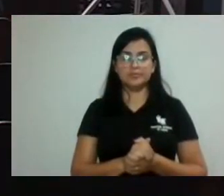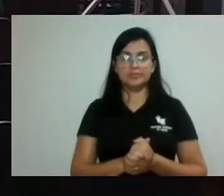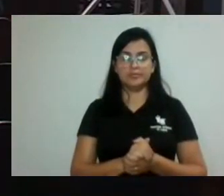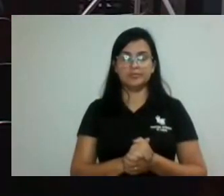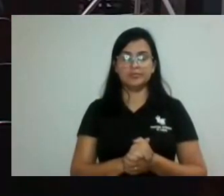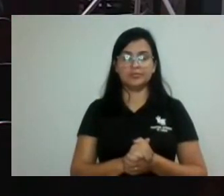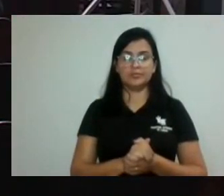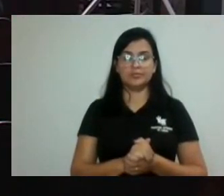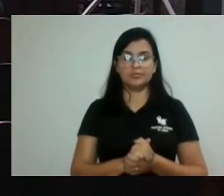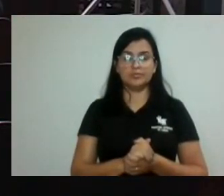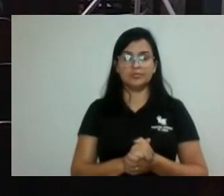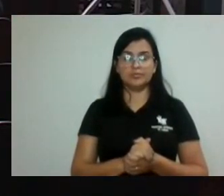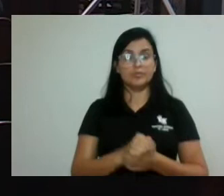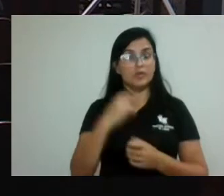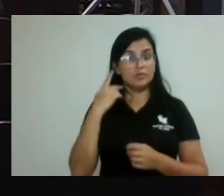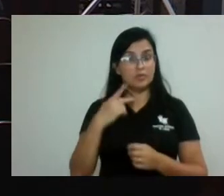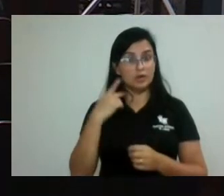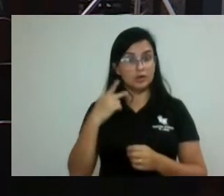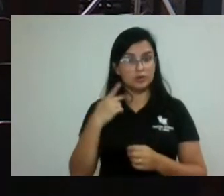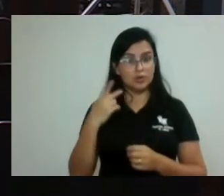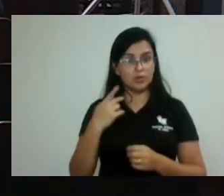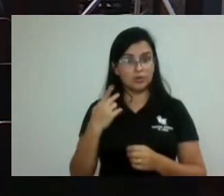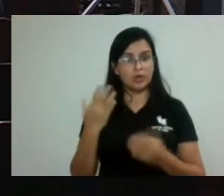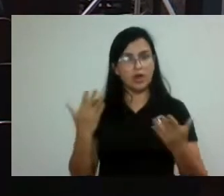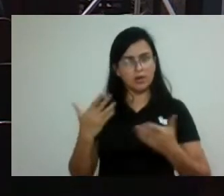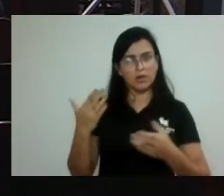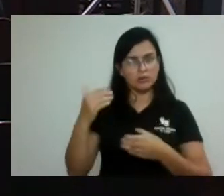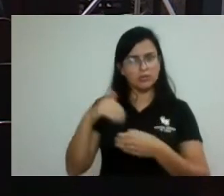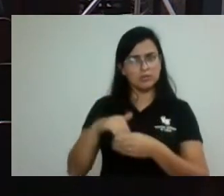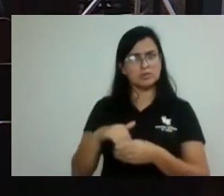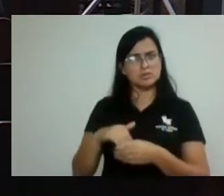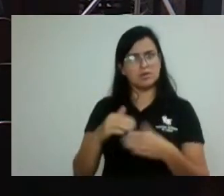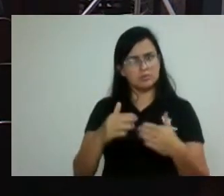Vereadores, nós estamos em processo de votação, por gentileza.